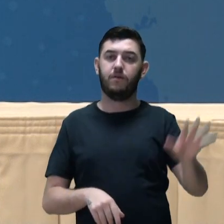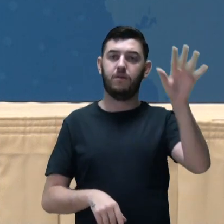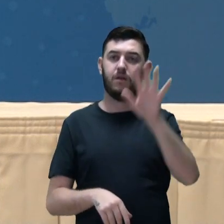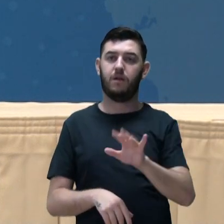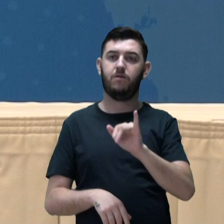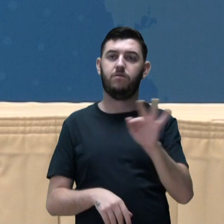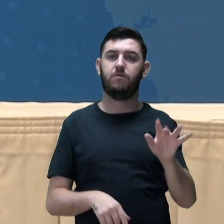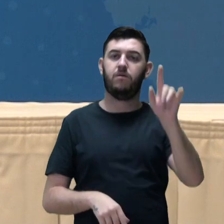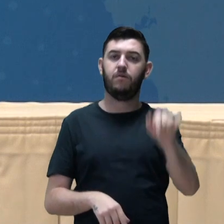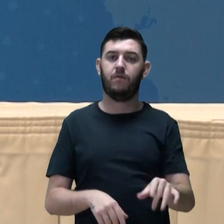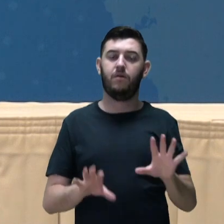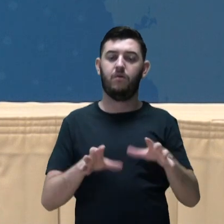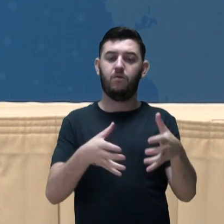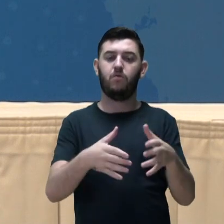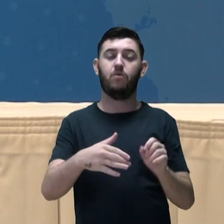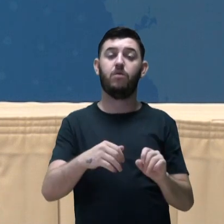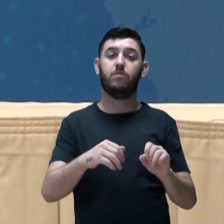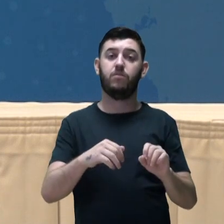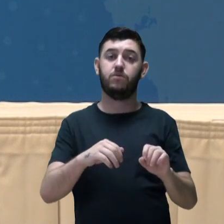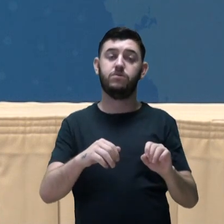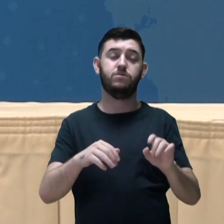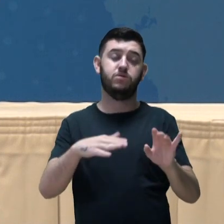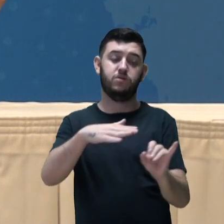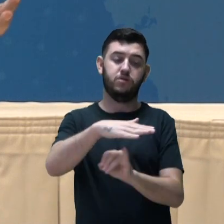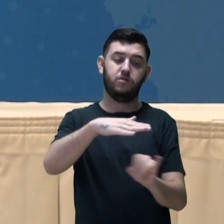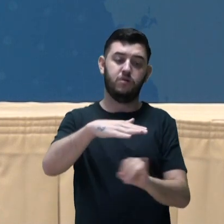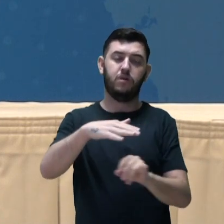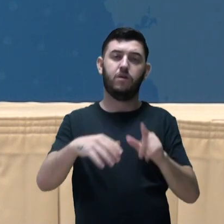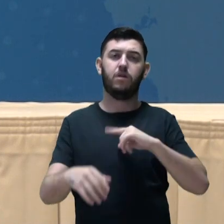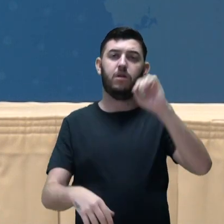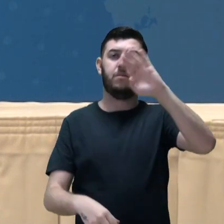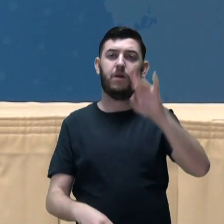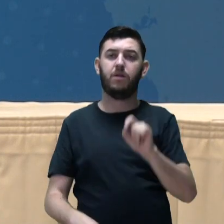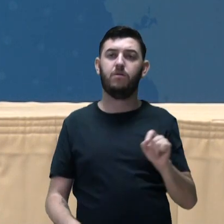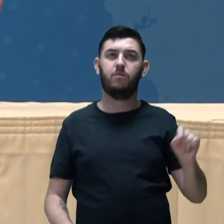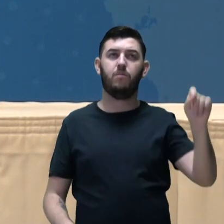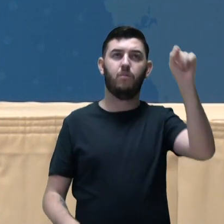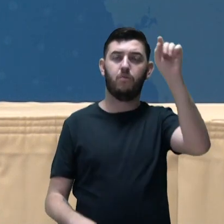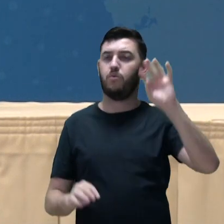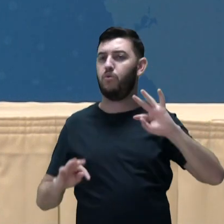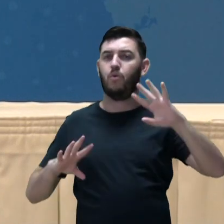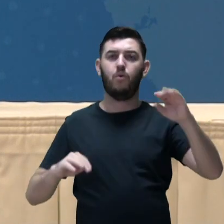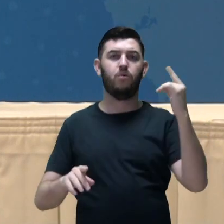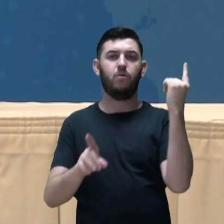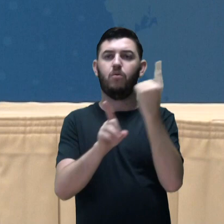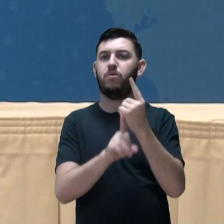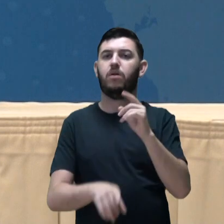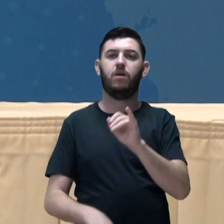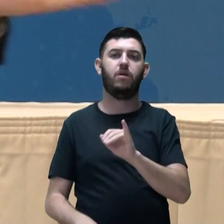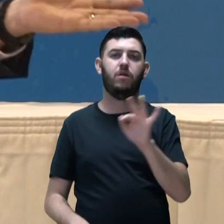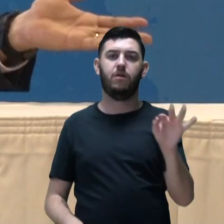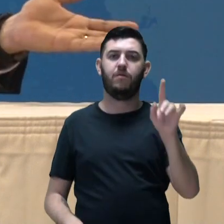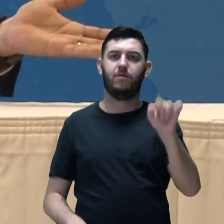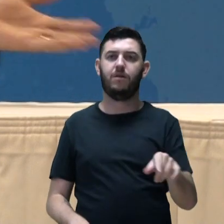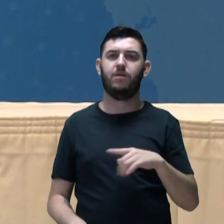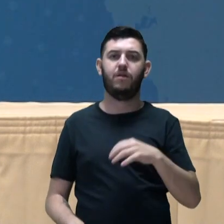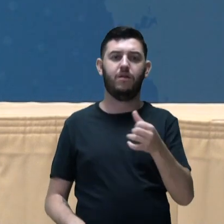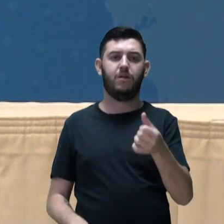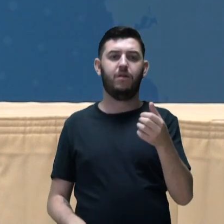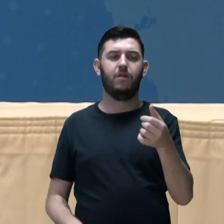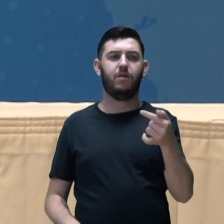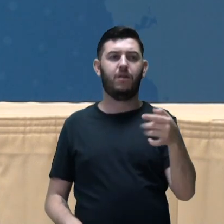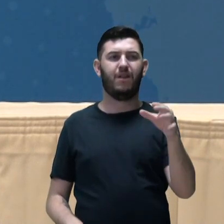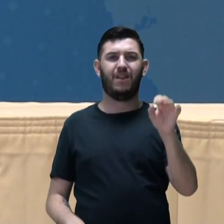é um conjunto de instituições que está presente em praticamente todo o país, em todos os cantos do país você encontra uma instituição, 670